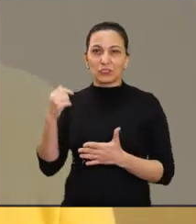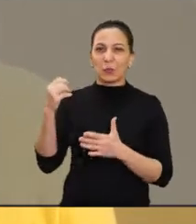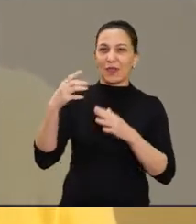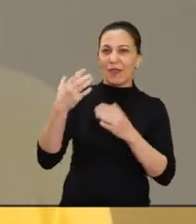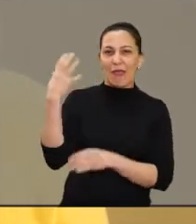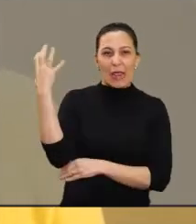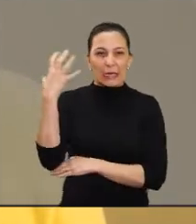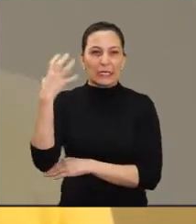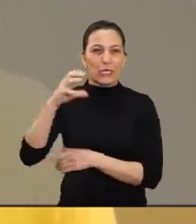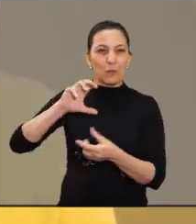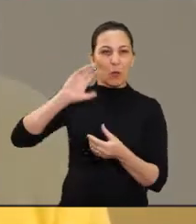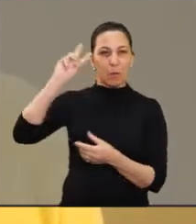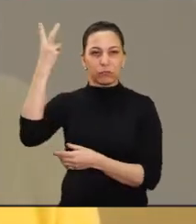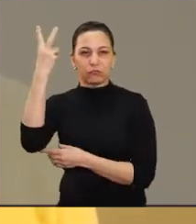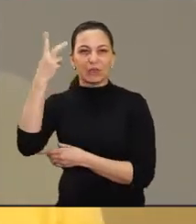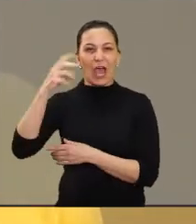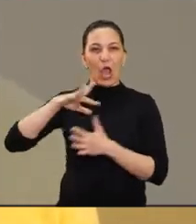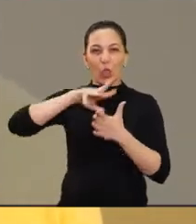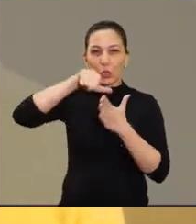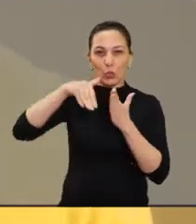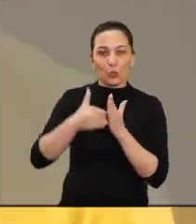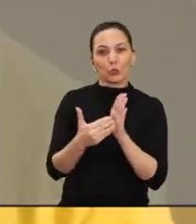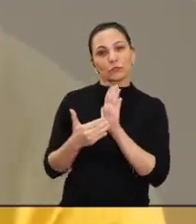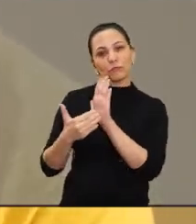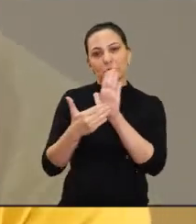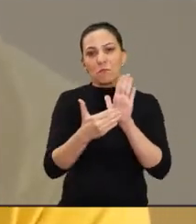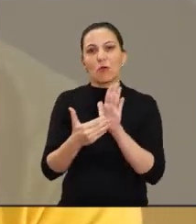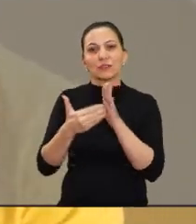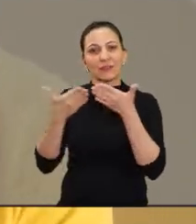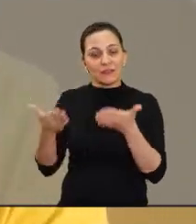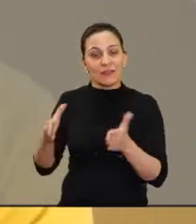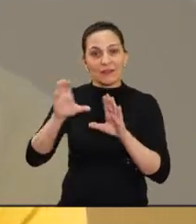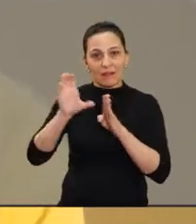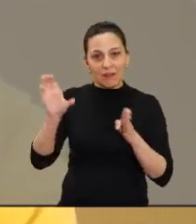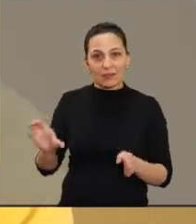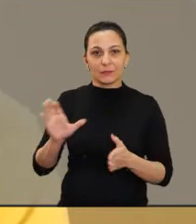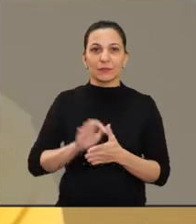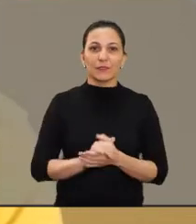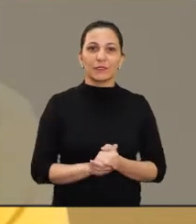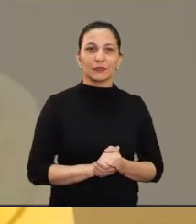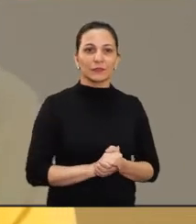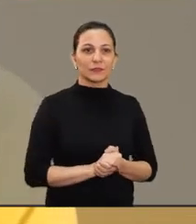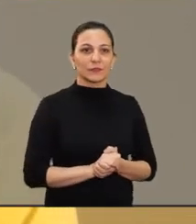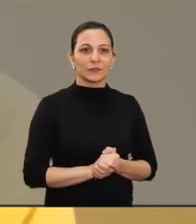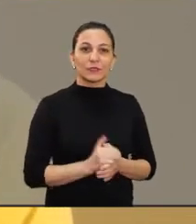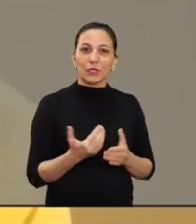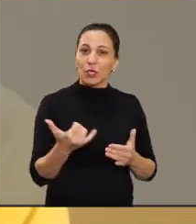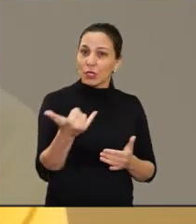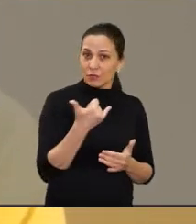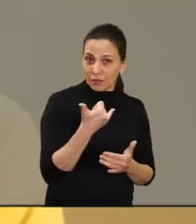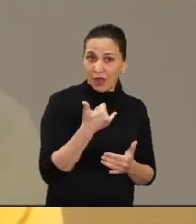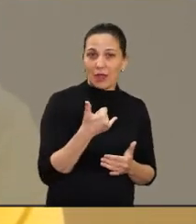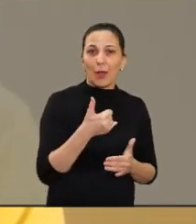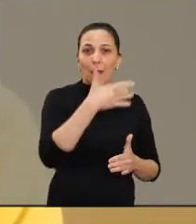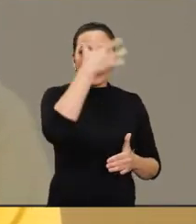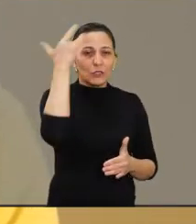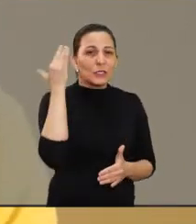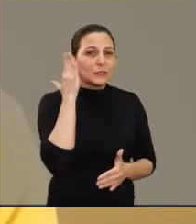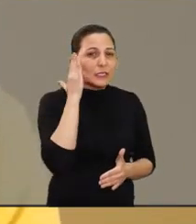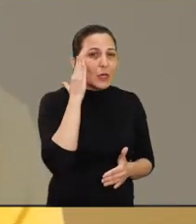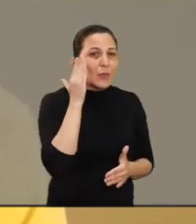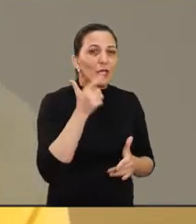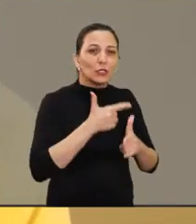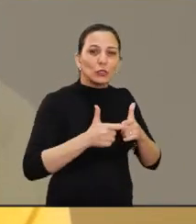climáticas, mudanças climáticas, manipulação climática, documentado aqui para quem quiser assistir. Rapidamente, o que é que as pessoas precisam